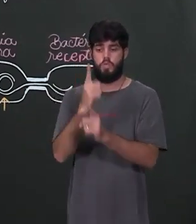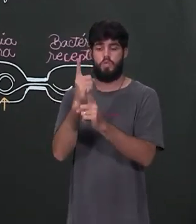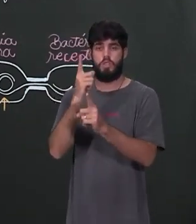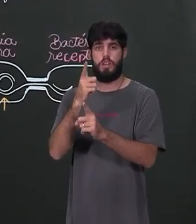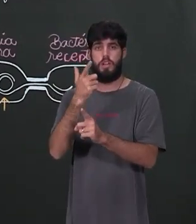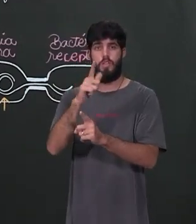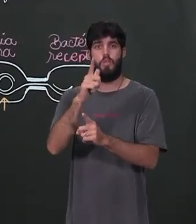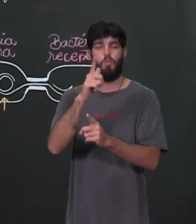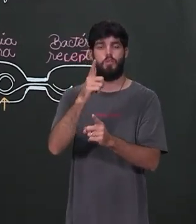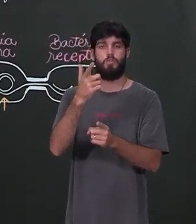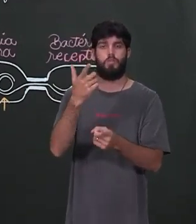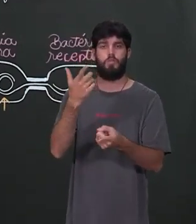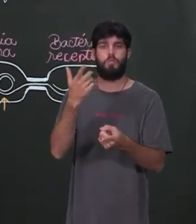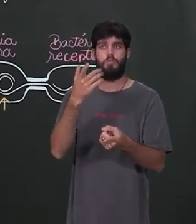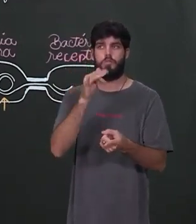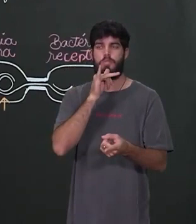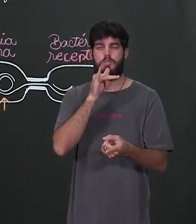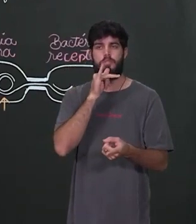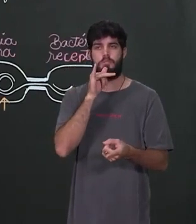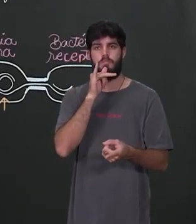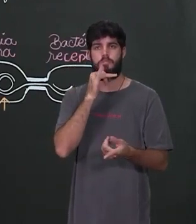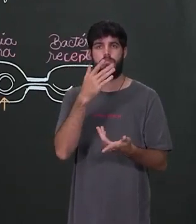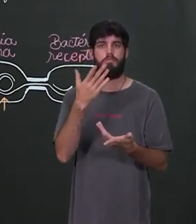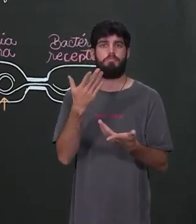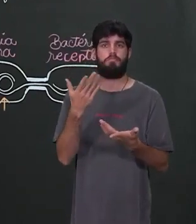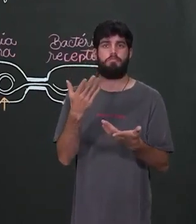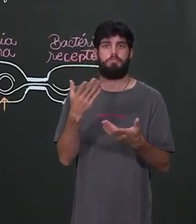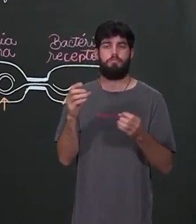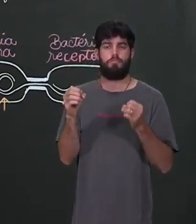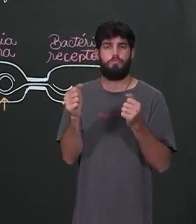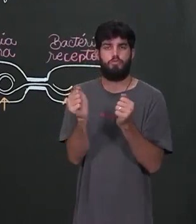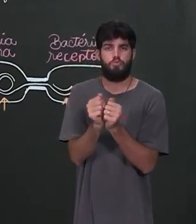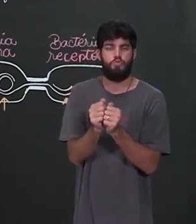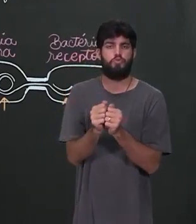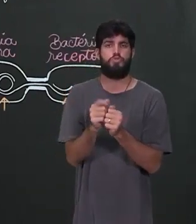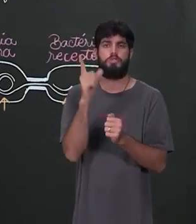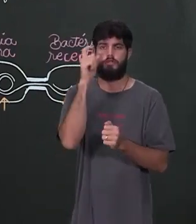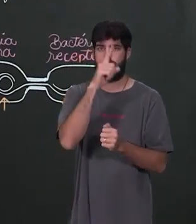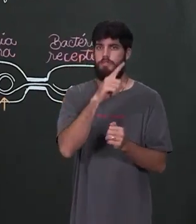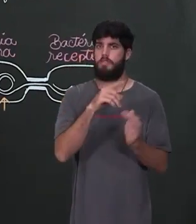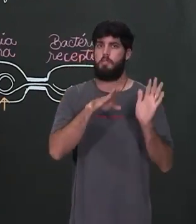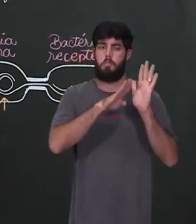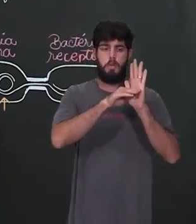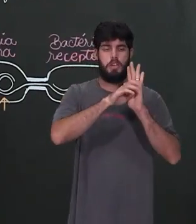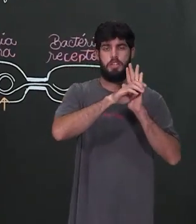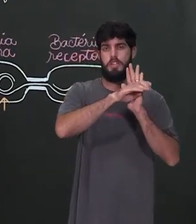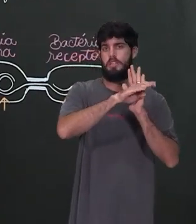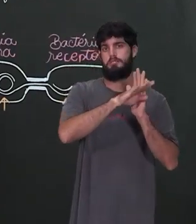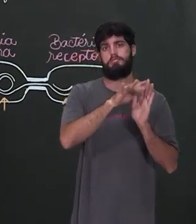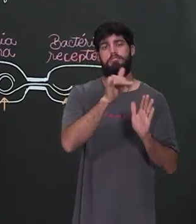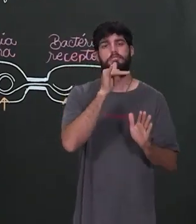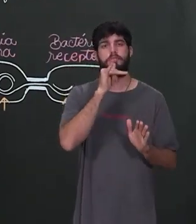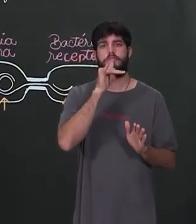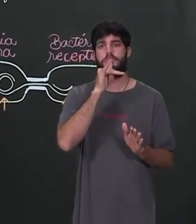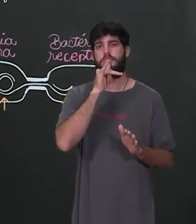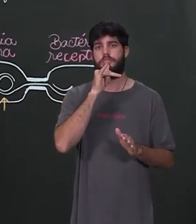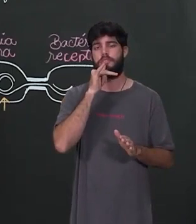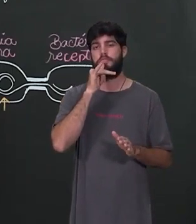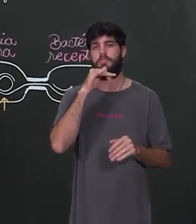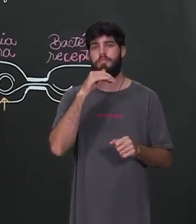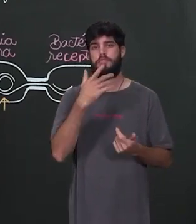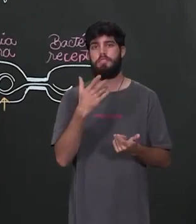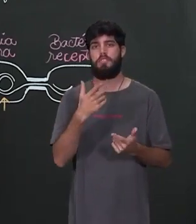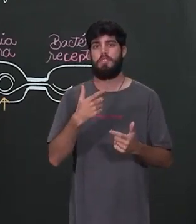Então, eu garanto ali uma reprodução efetiva. Bactérias, aí são as rainhas, os exemplares mais